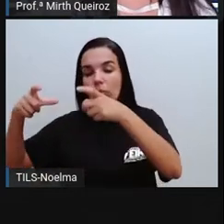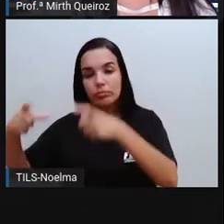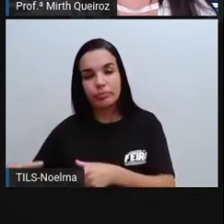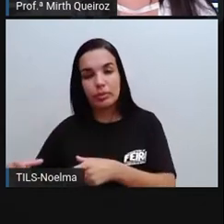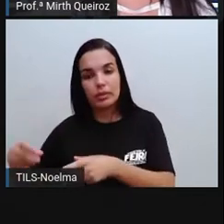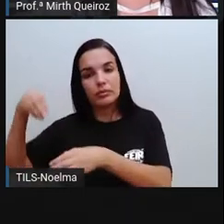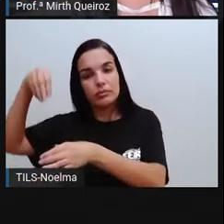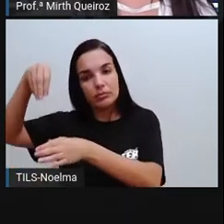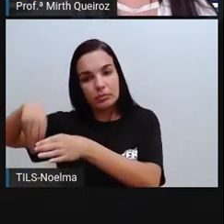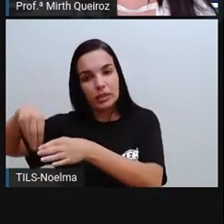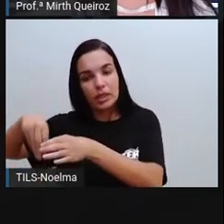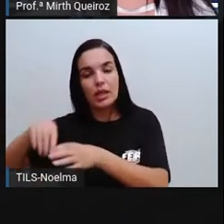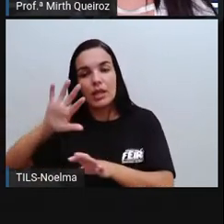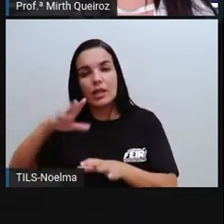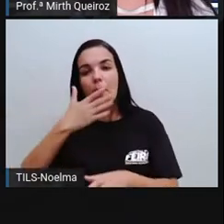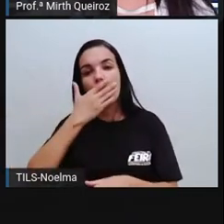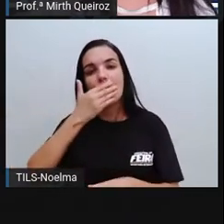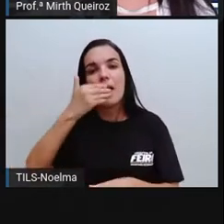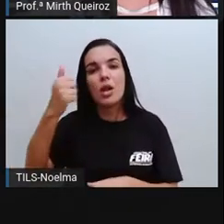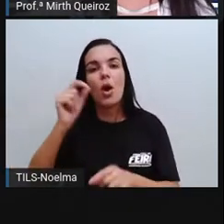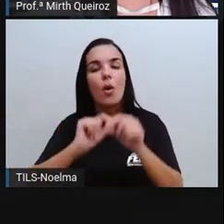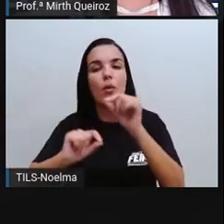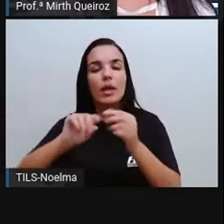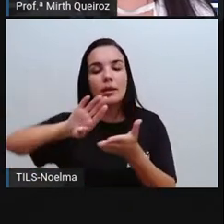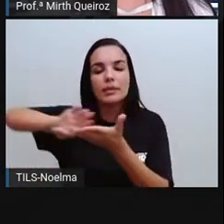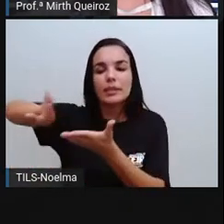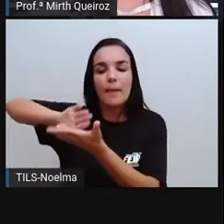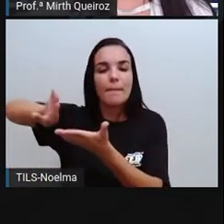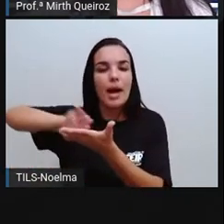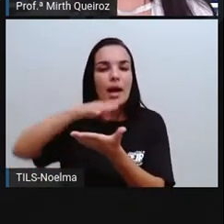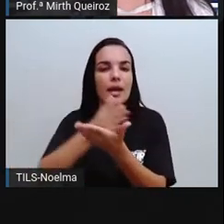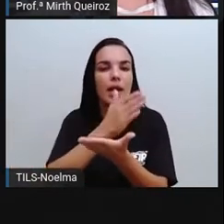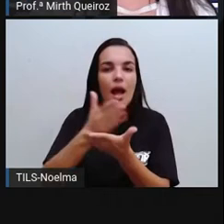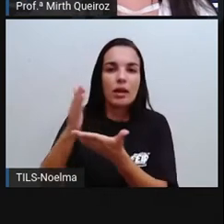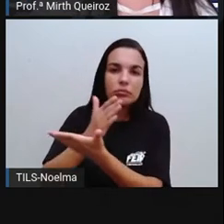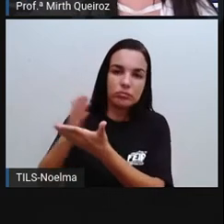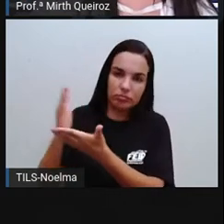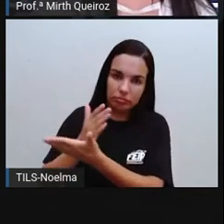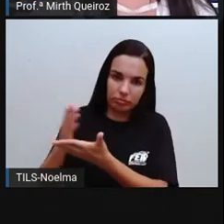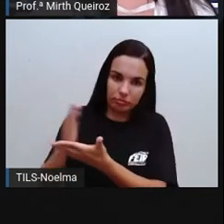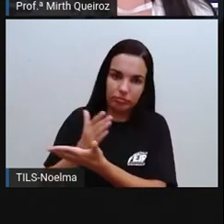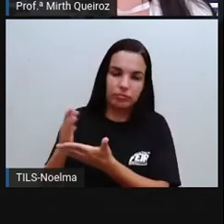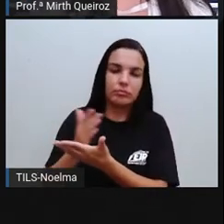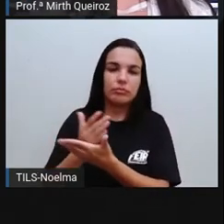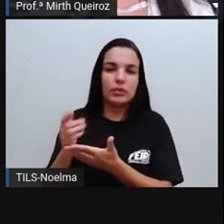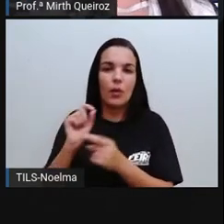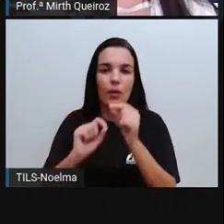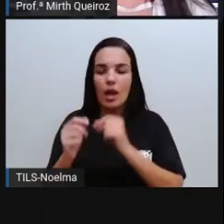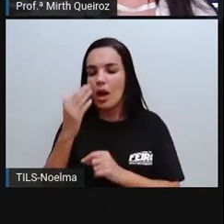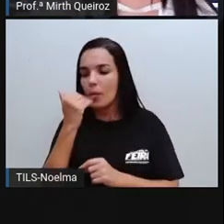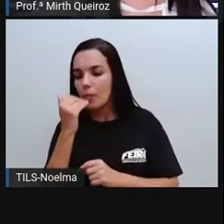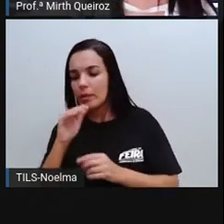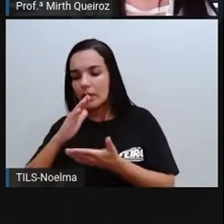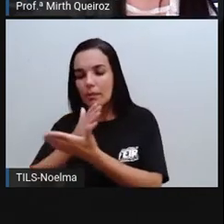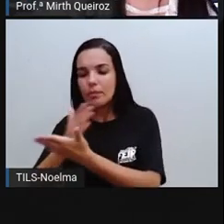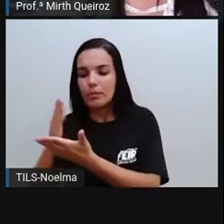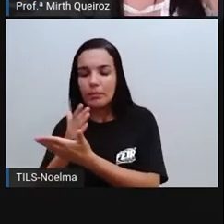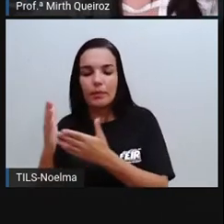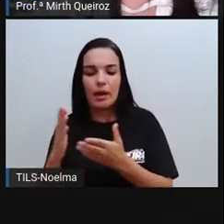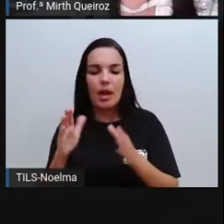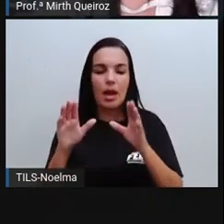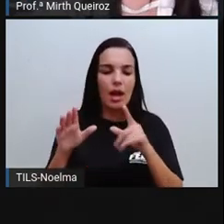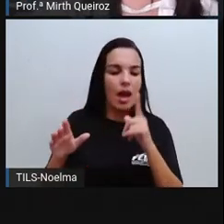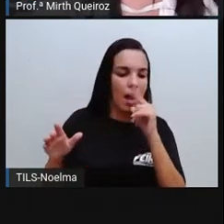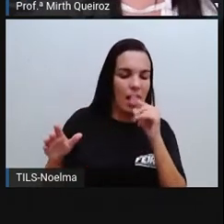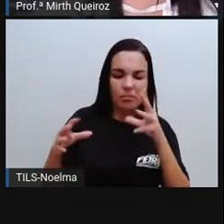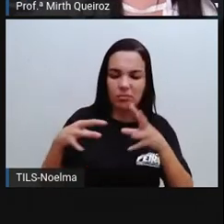de preferência, o ideal é que esse lixo seja separado, né? Os resíduos sólidos, os resíduos úmidos, que,